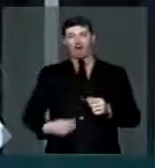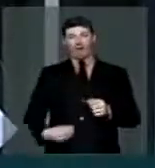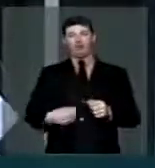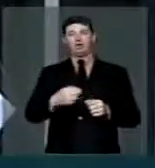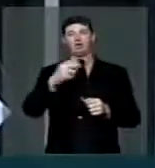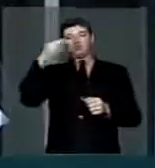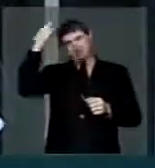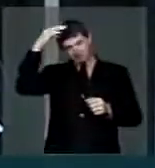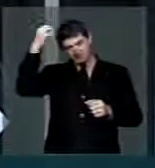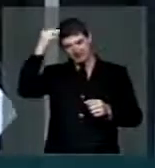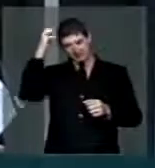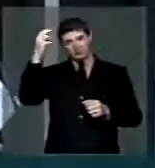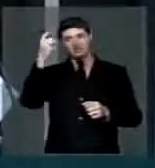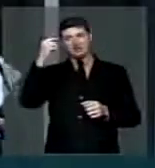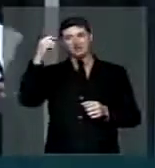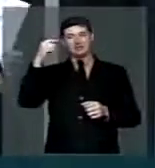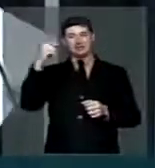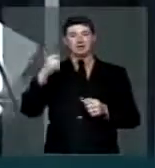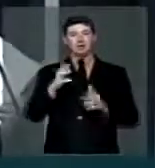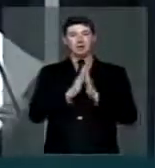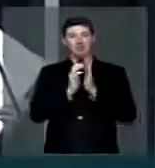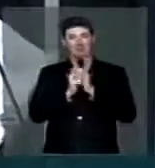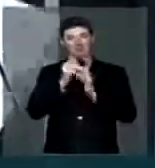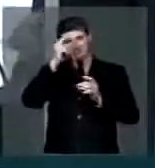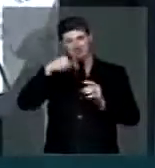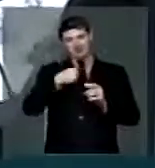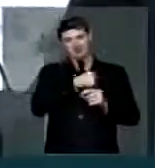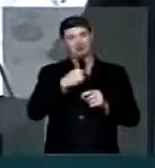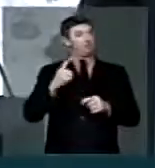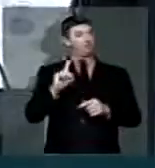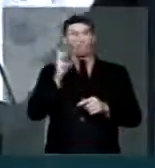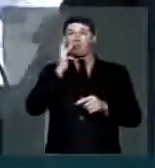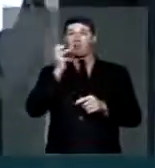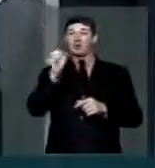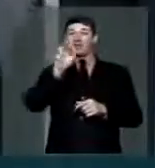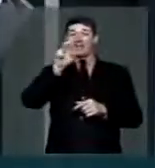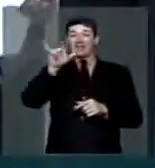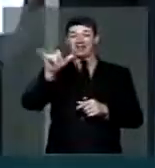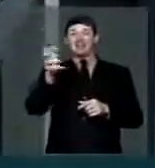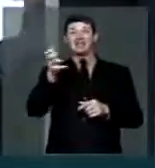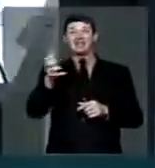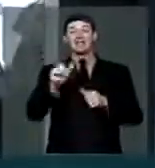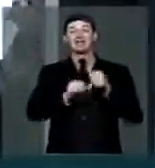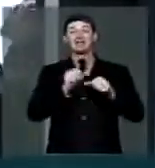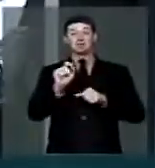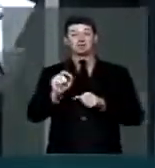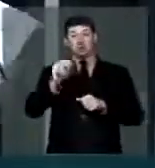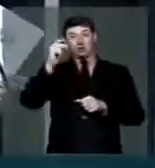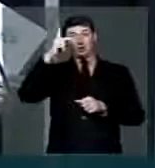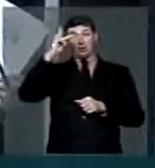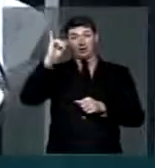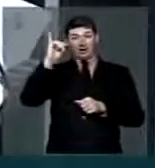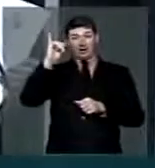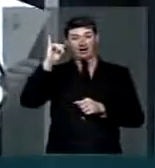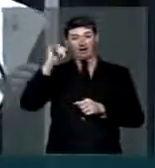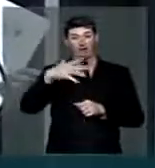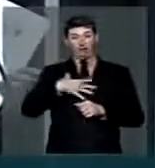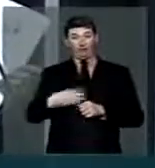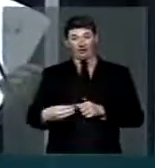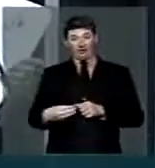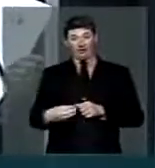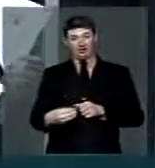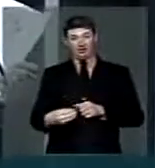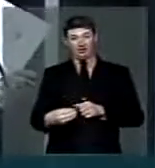filho, do Espírito Santo, amém, não é isso? Mas no Maranhão, o Sarney quer que seja assim, em nome do pai, do